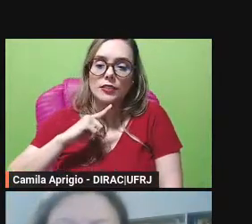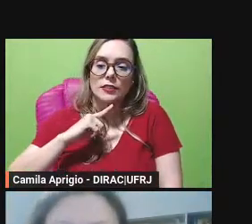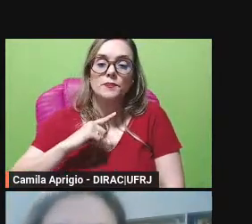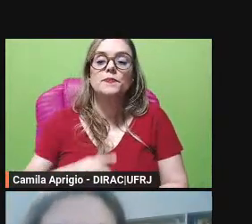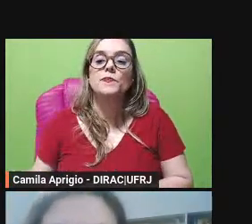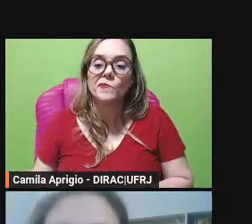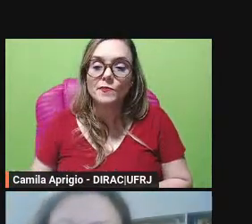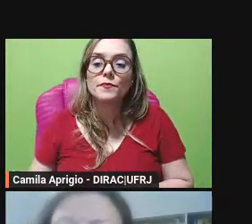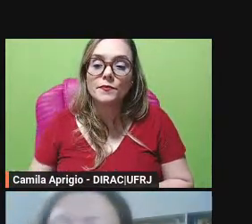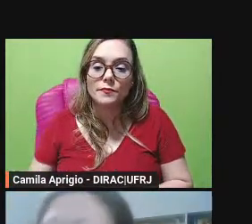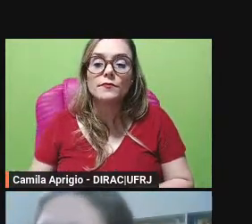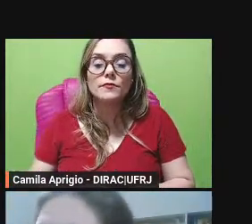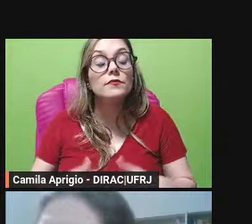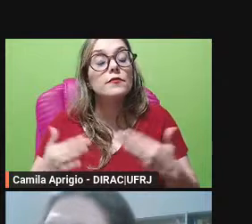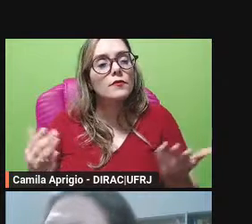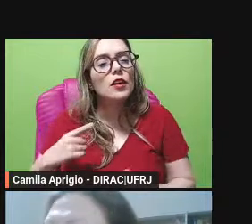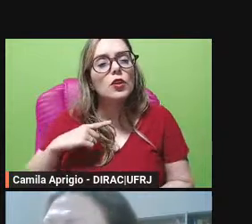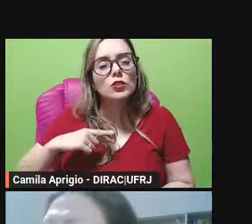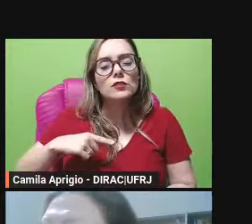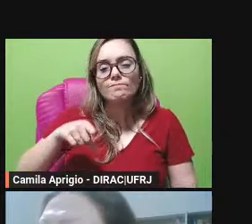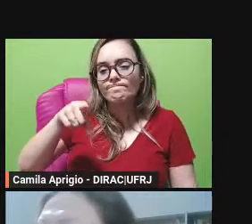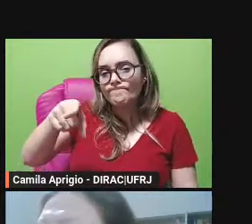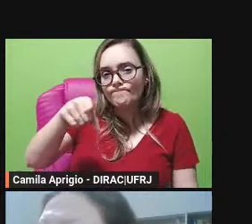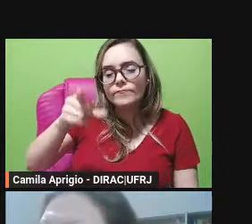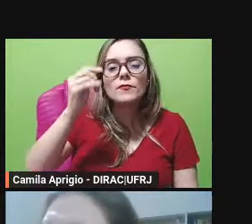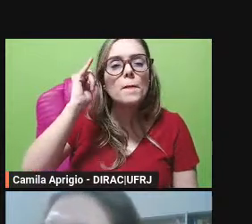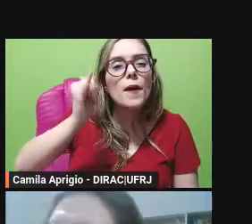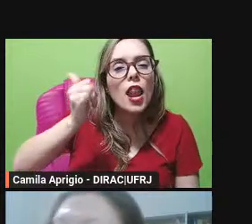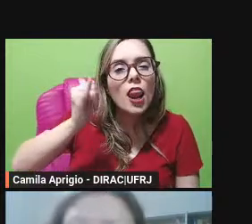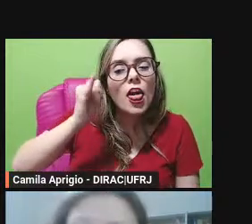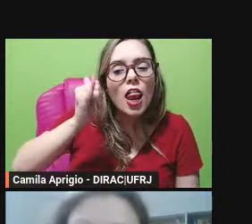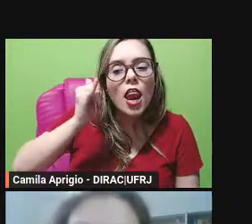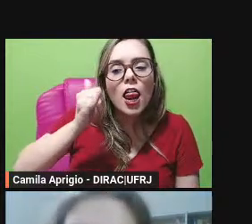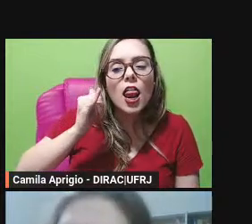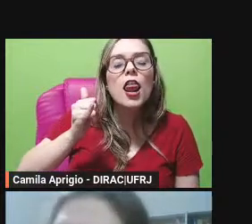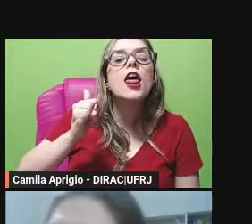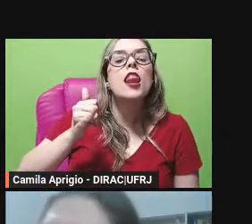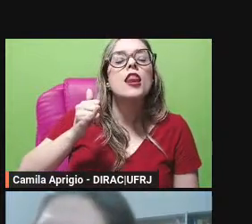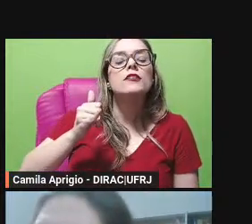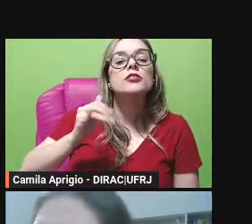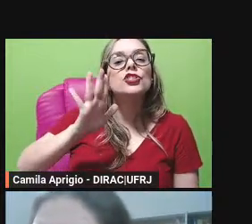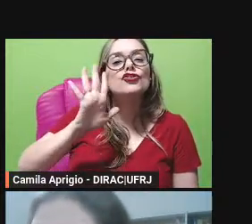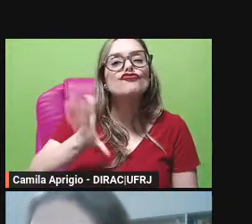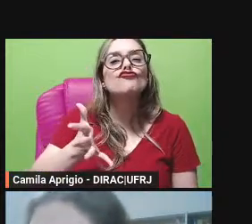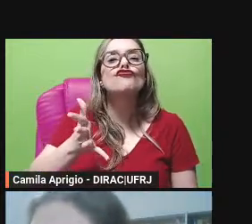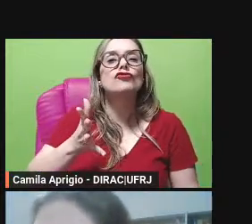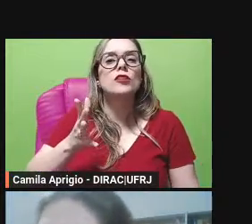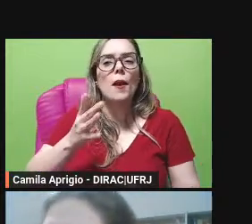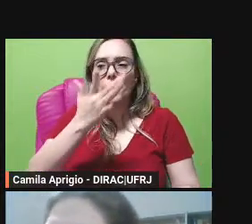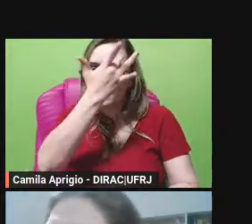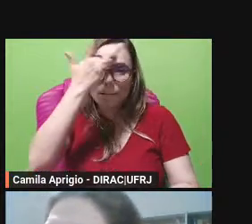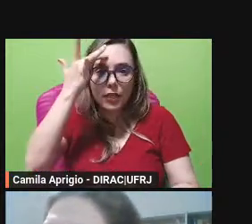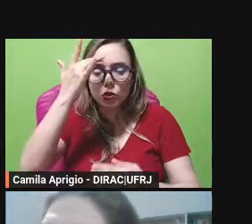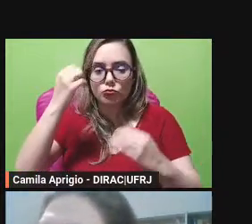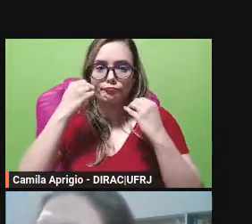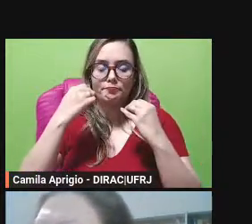Exopo contou aos aos presentes na assembleia de Samos